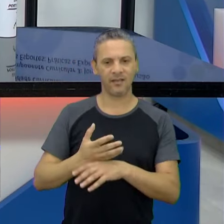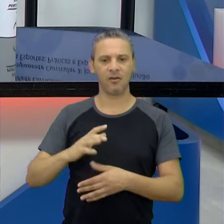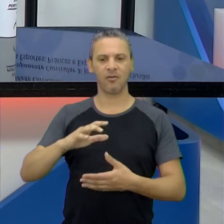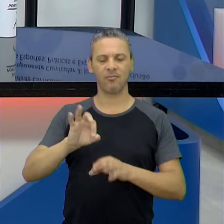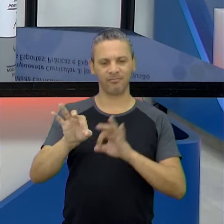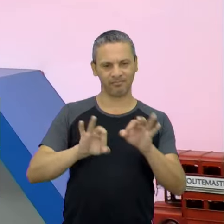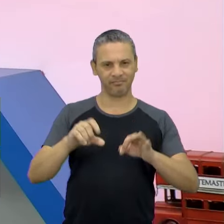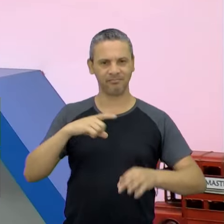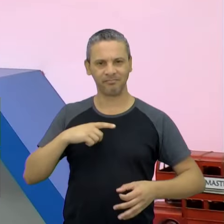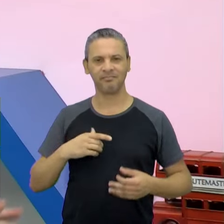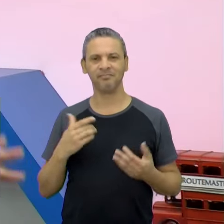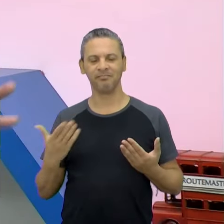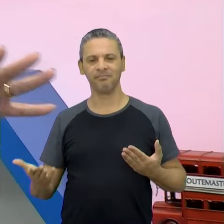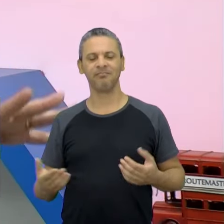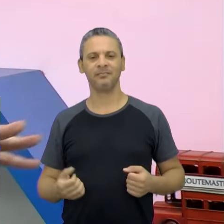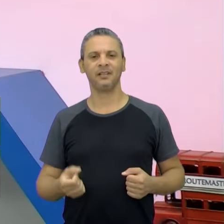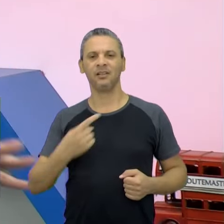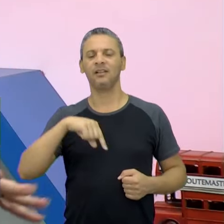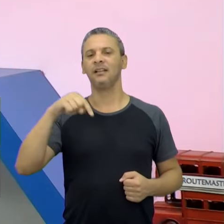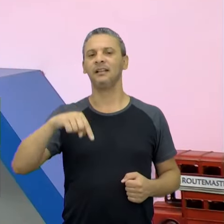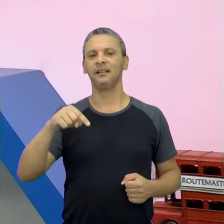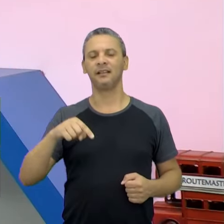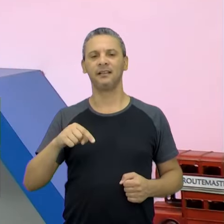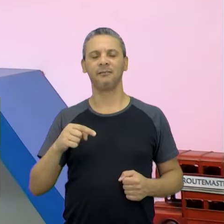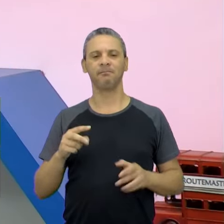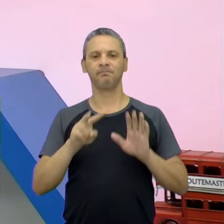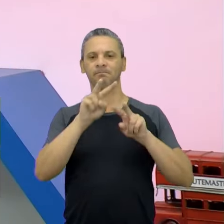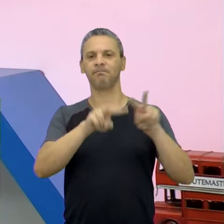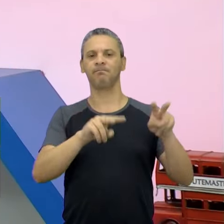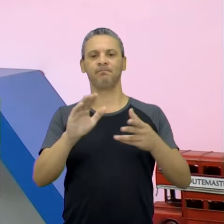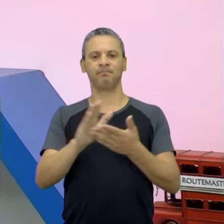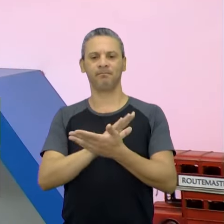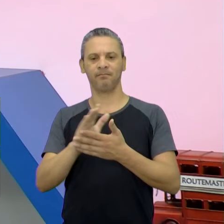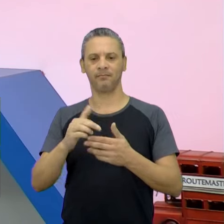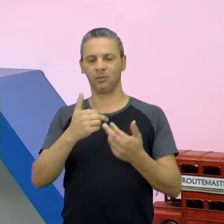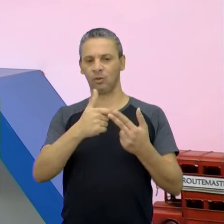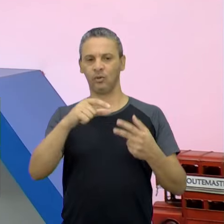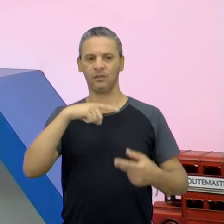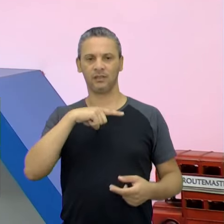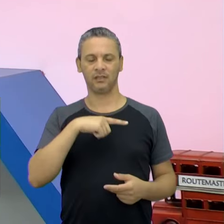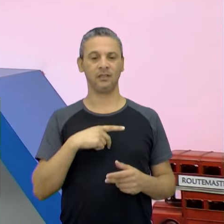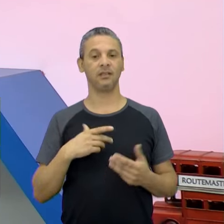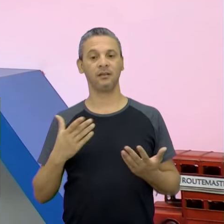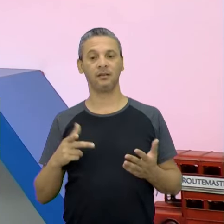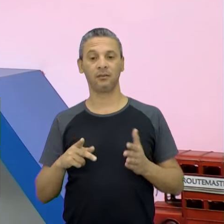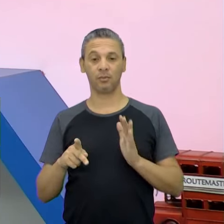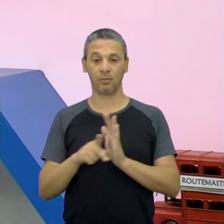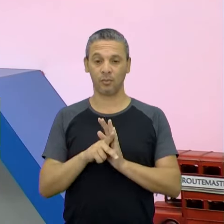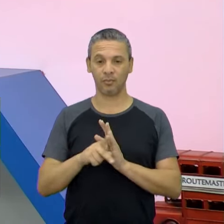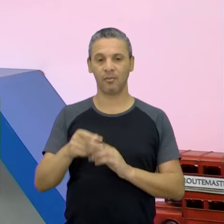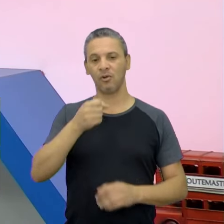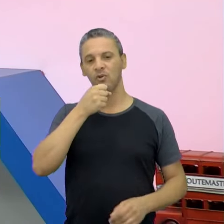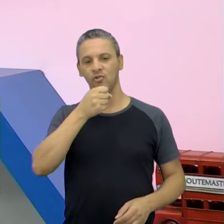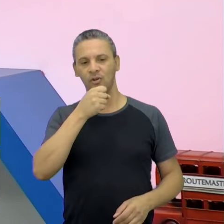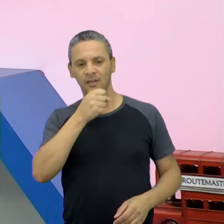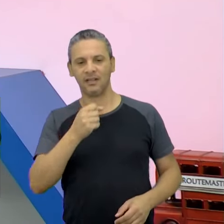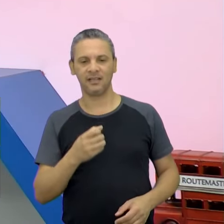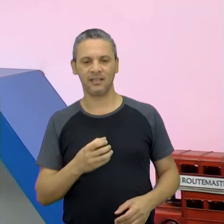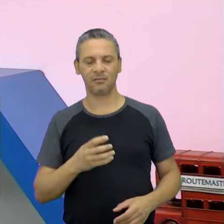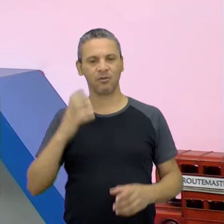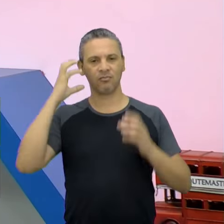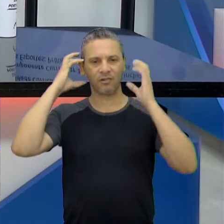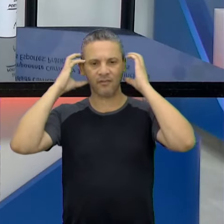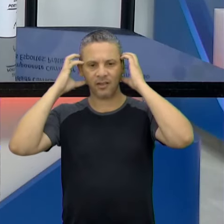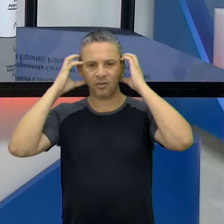e é isso. E de fundo a gente compõe aí o cenário com algumas peças que remetem aí o jornalismo, o gravador, o